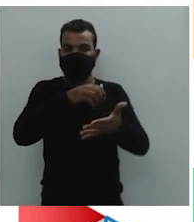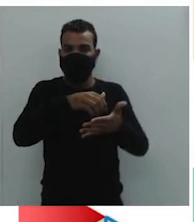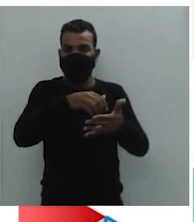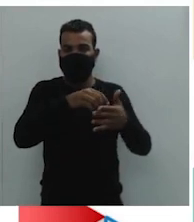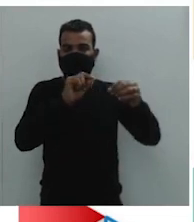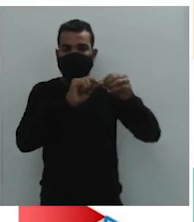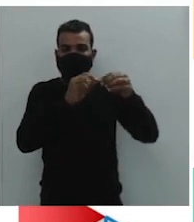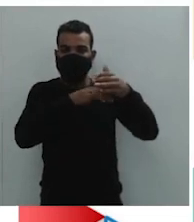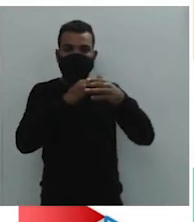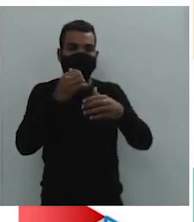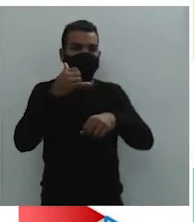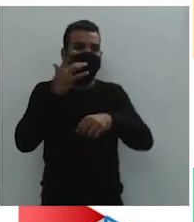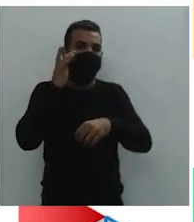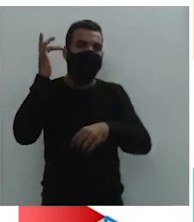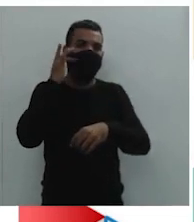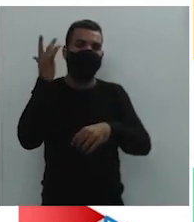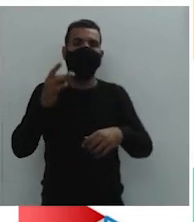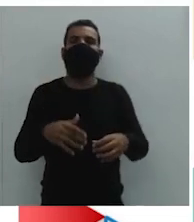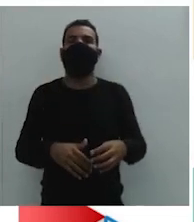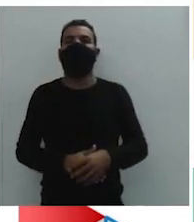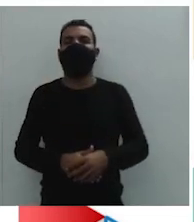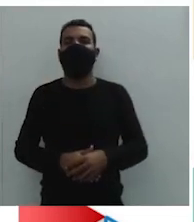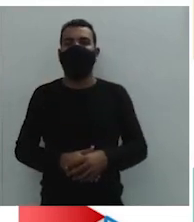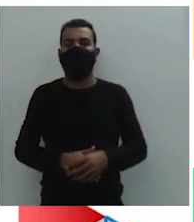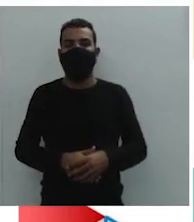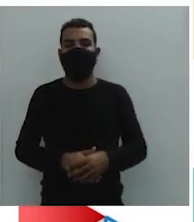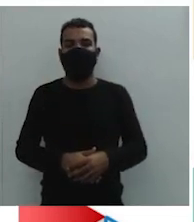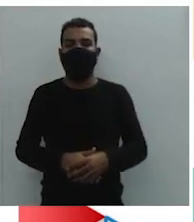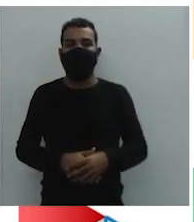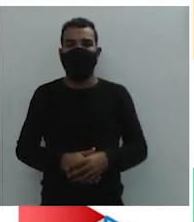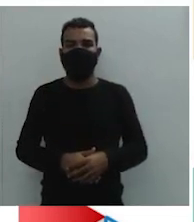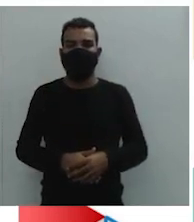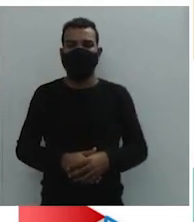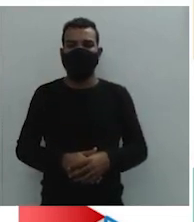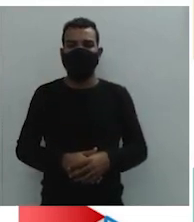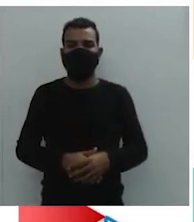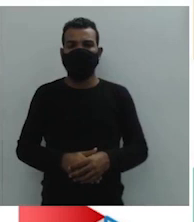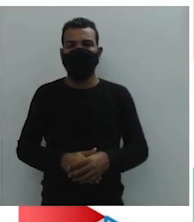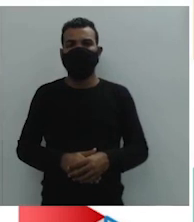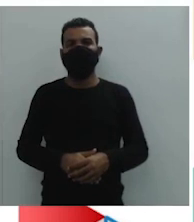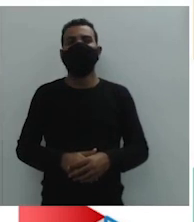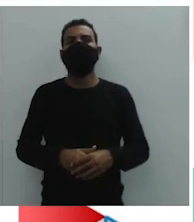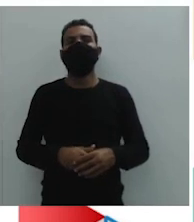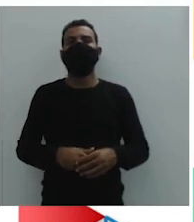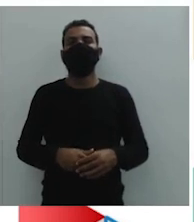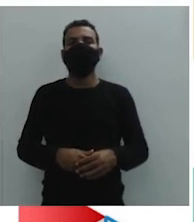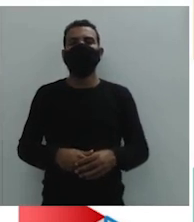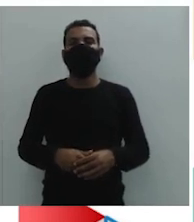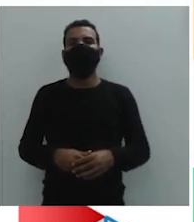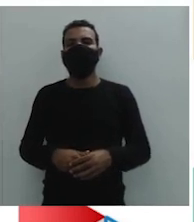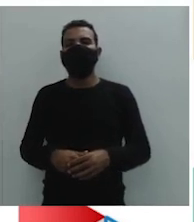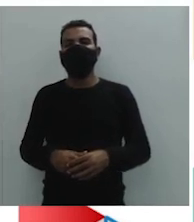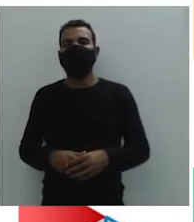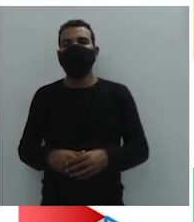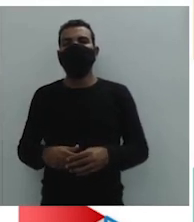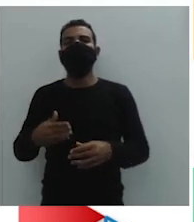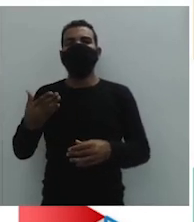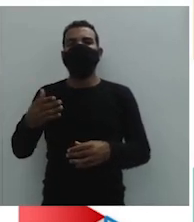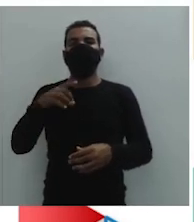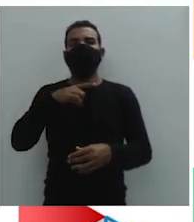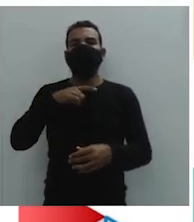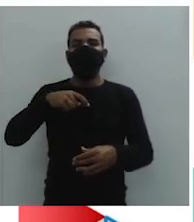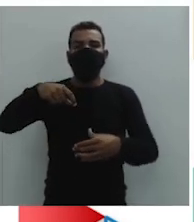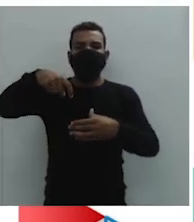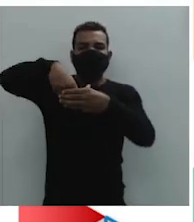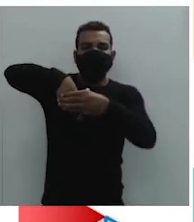criaram, por onde eles passavam, vamos dizer assim, existiam os pousos,